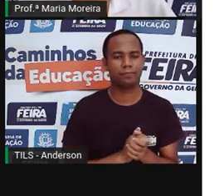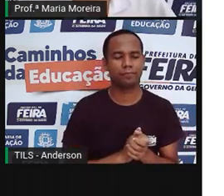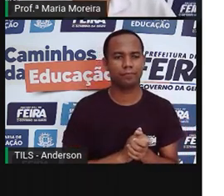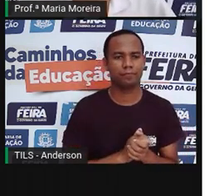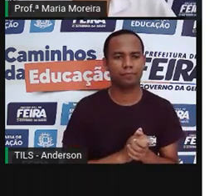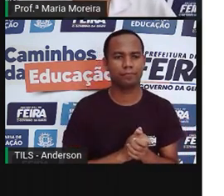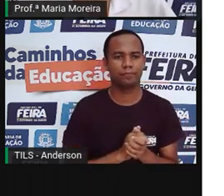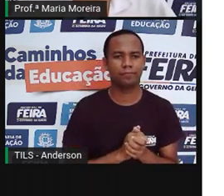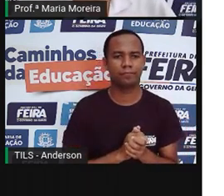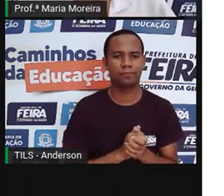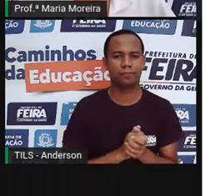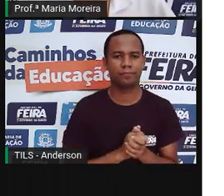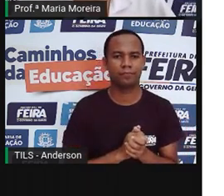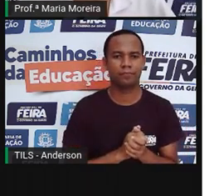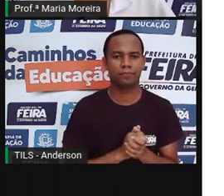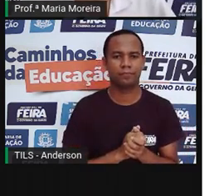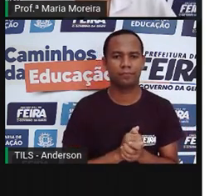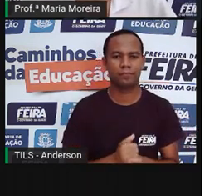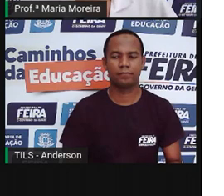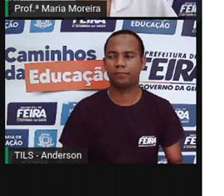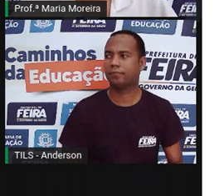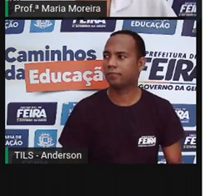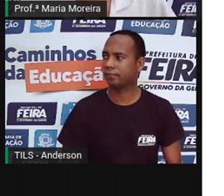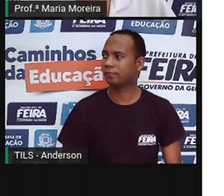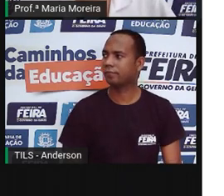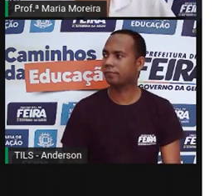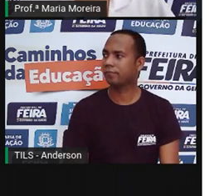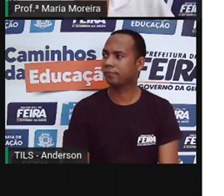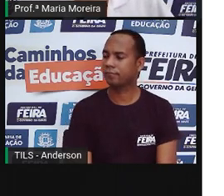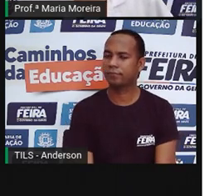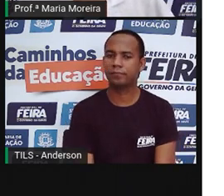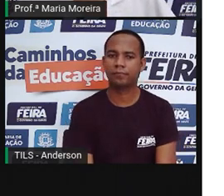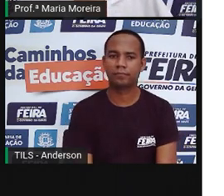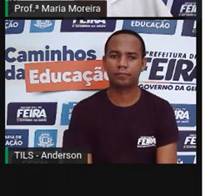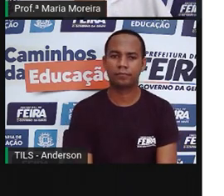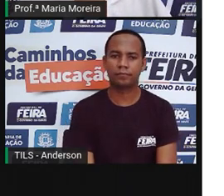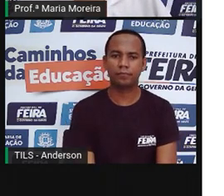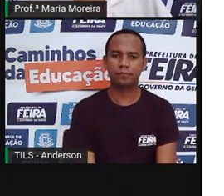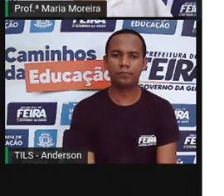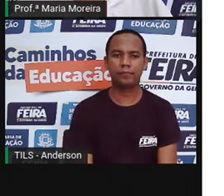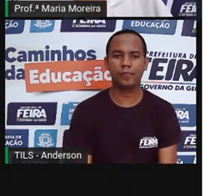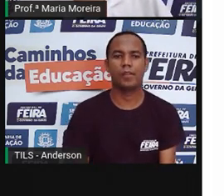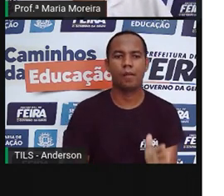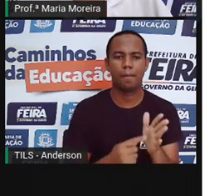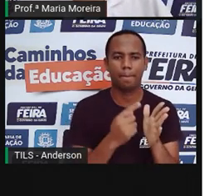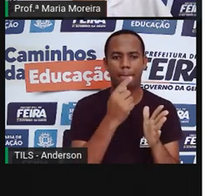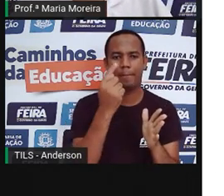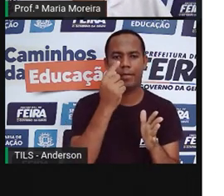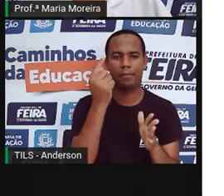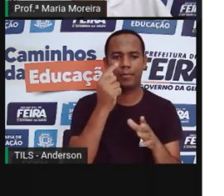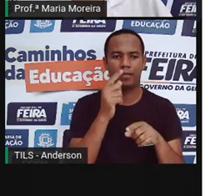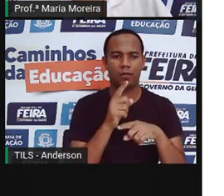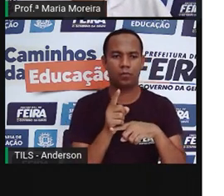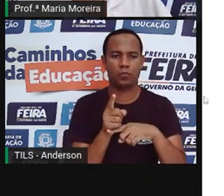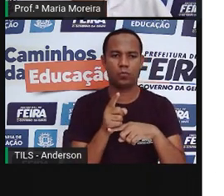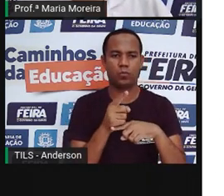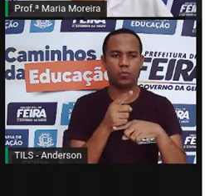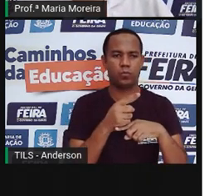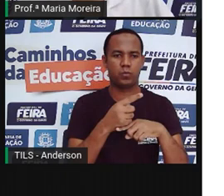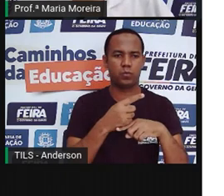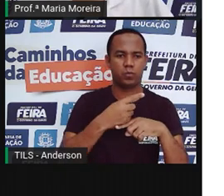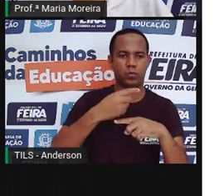mostrar um relógio aqui agora. Olha os tipos de relógio aqui. O primeiro, né, é um relógio solar,